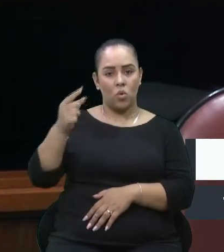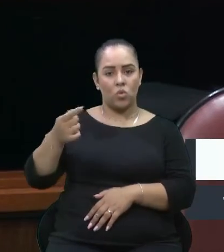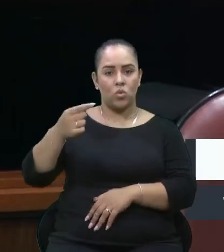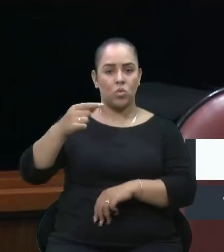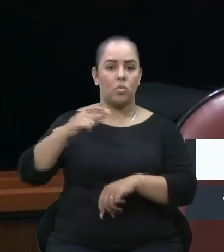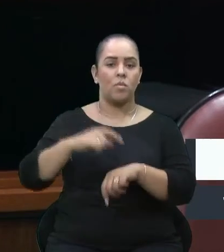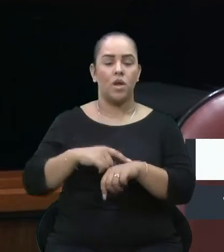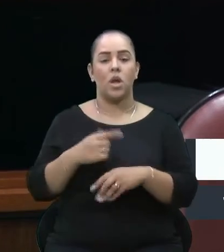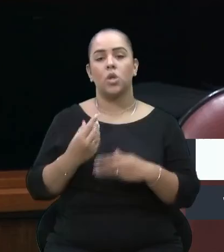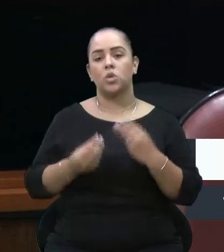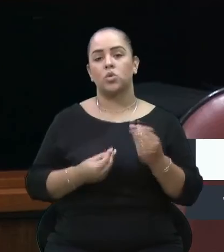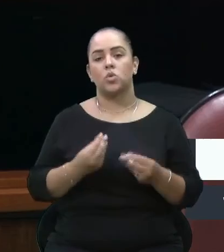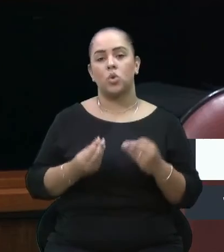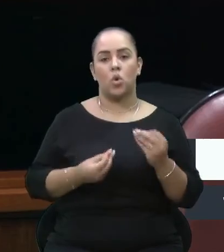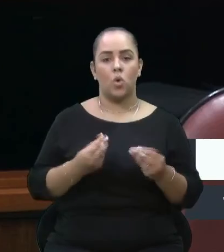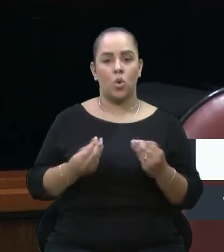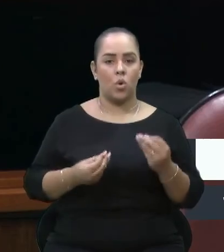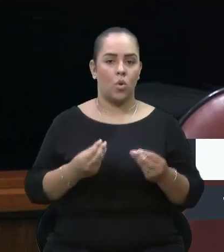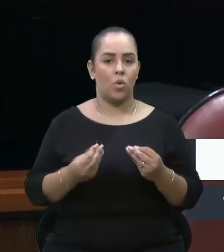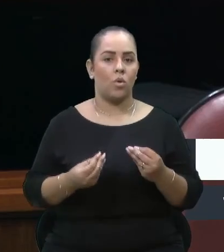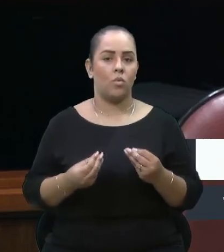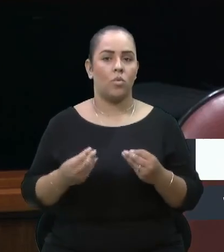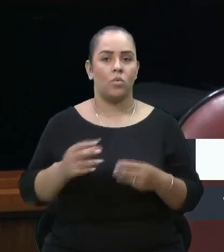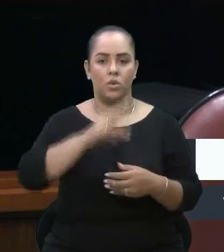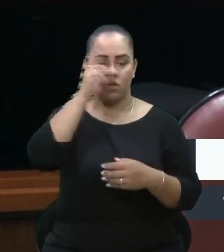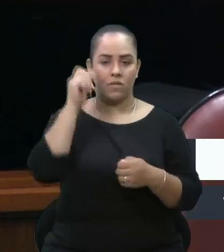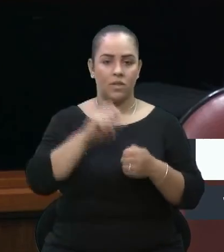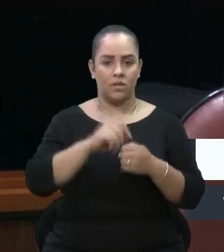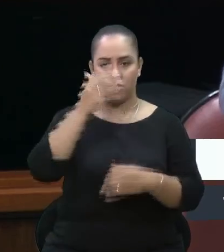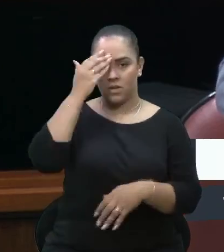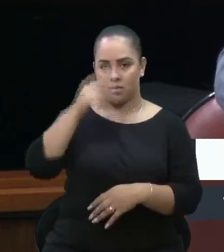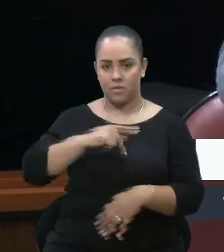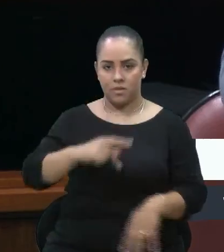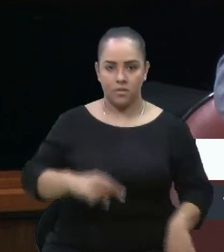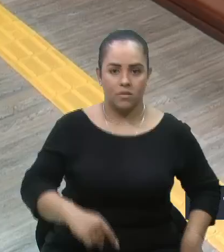de que forma outros municípios podem ver isso. Obrigado, presidente. Obrigada.